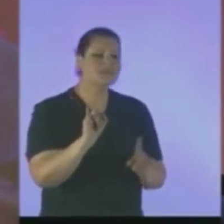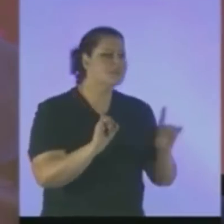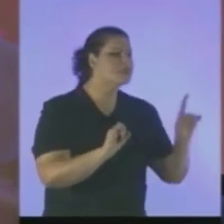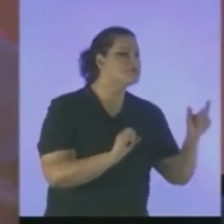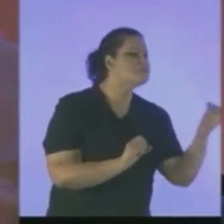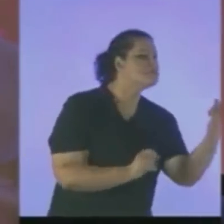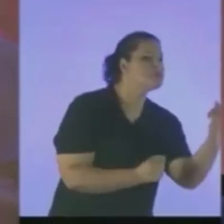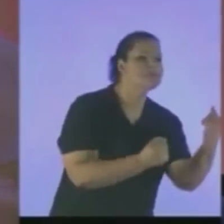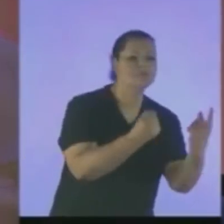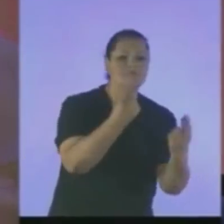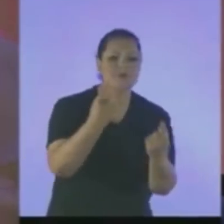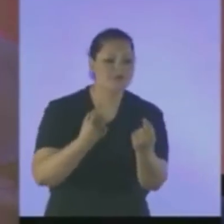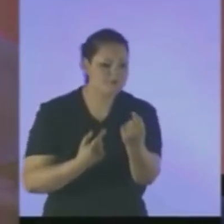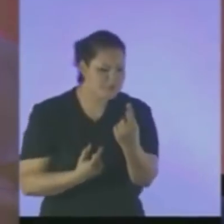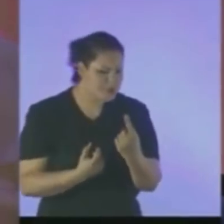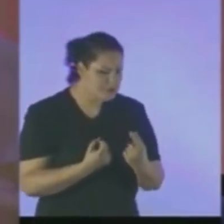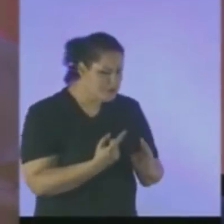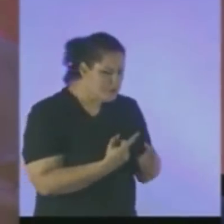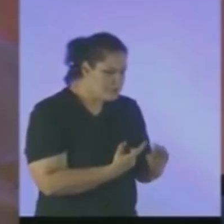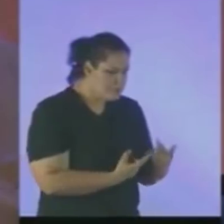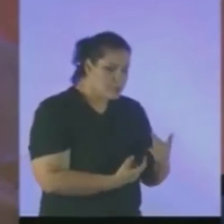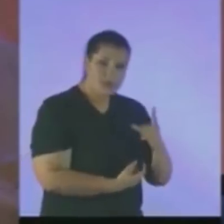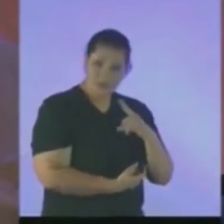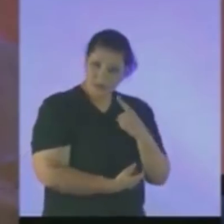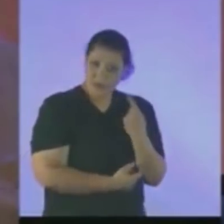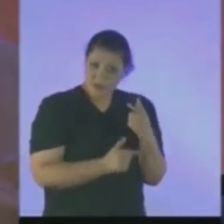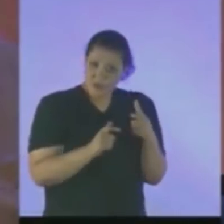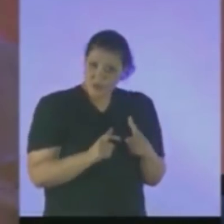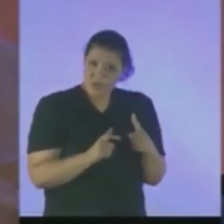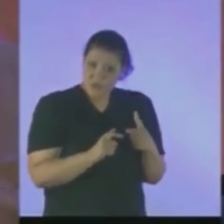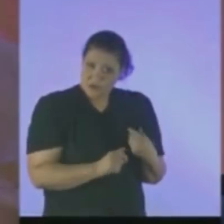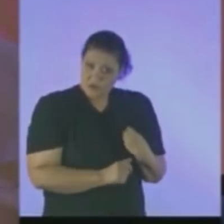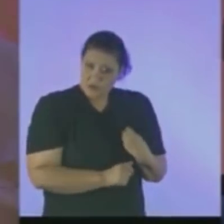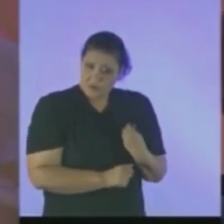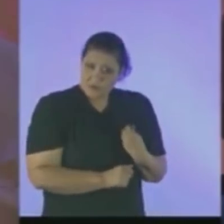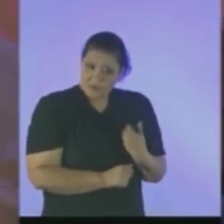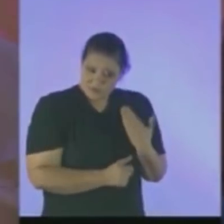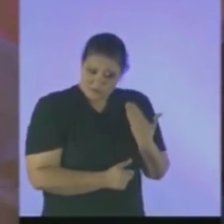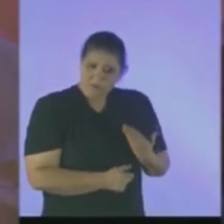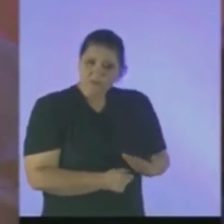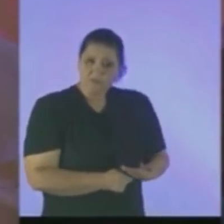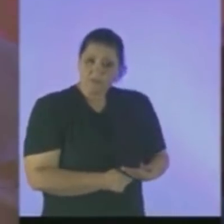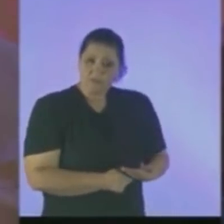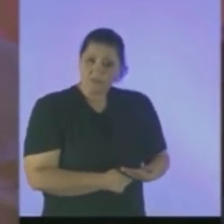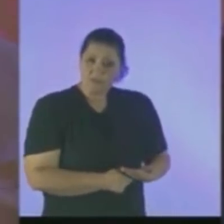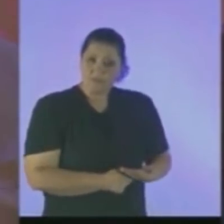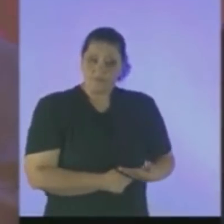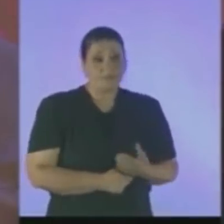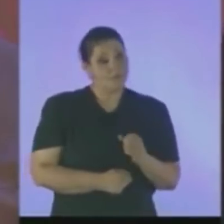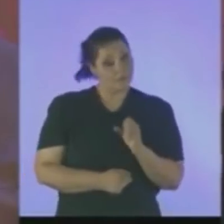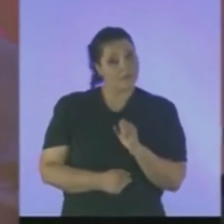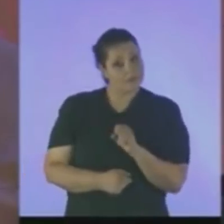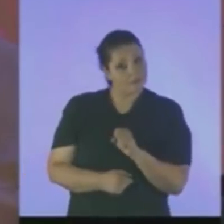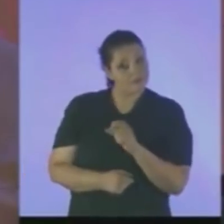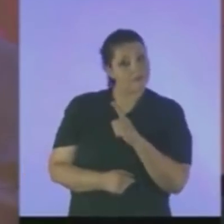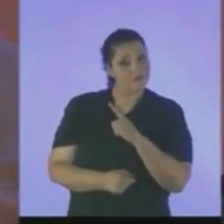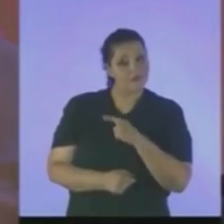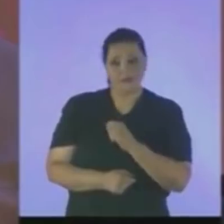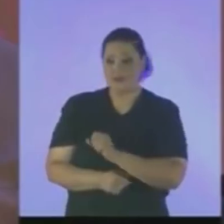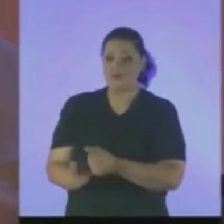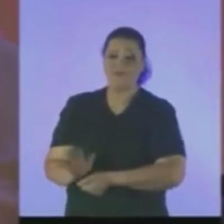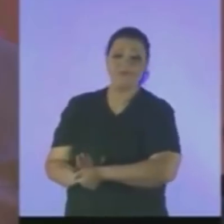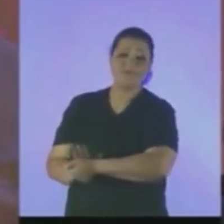Brilhantes Não há um lugar Para minha presença Ó sim Há muitos